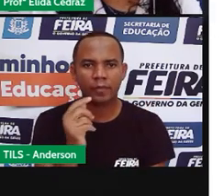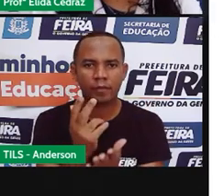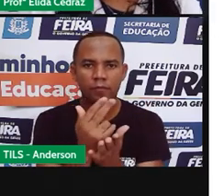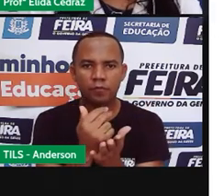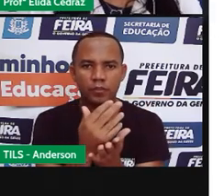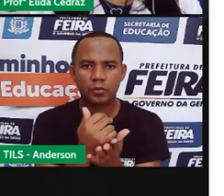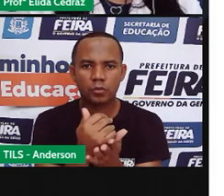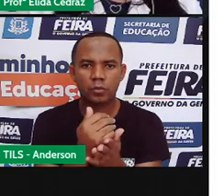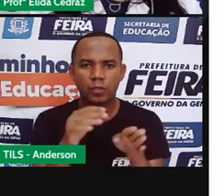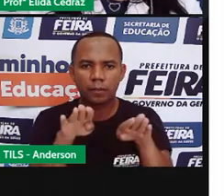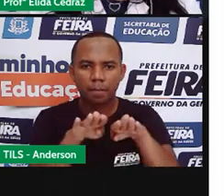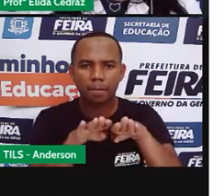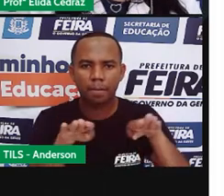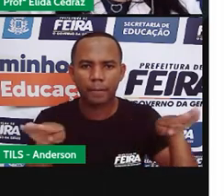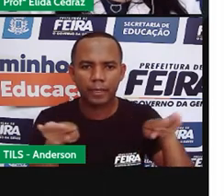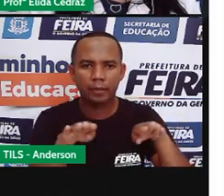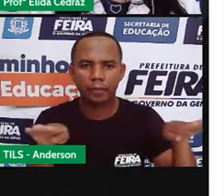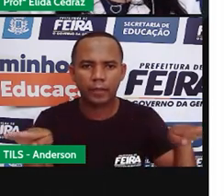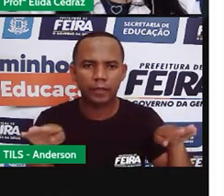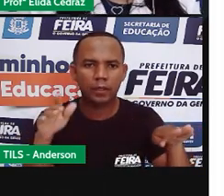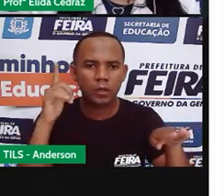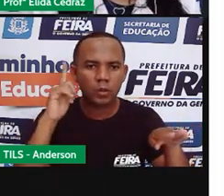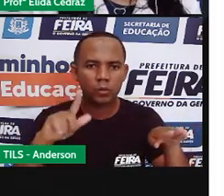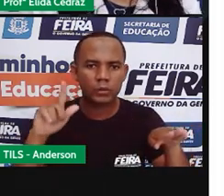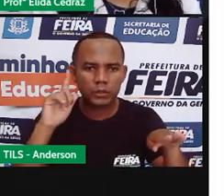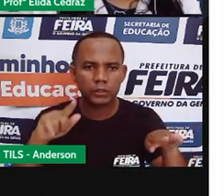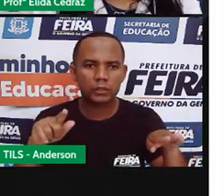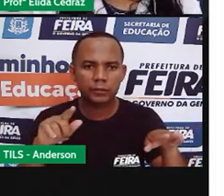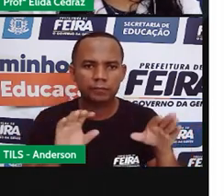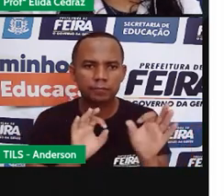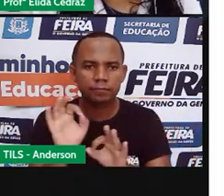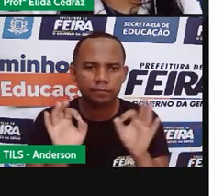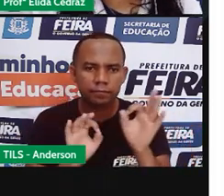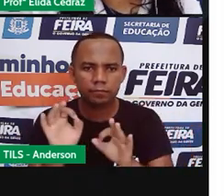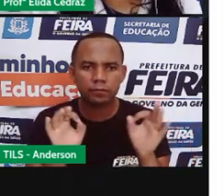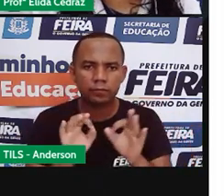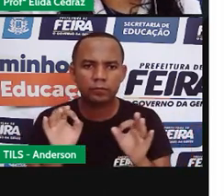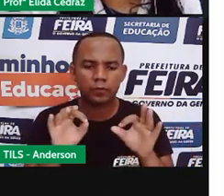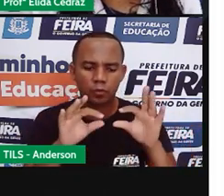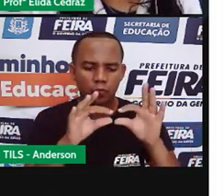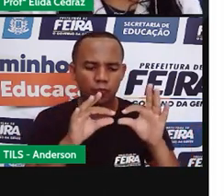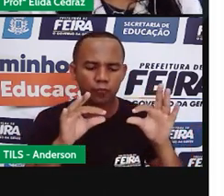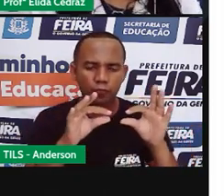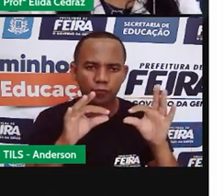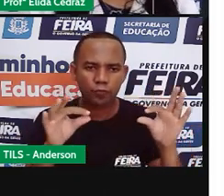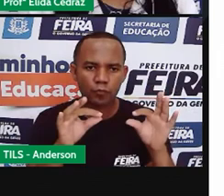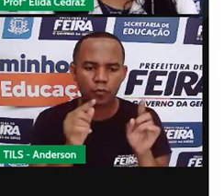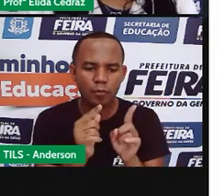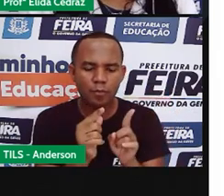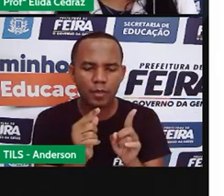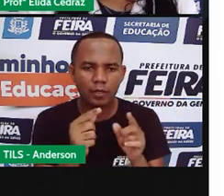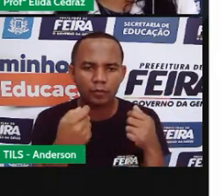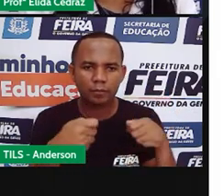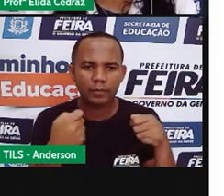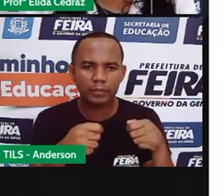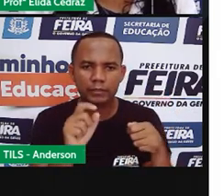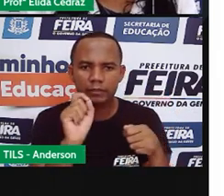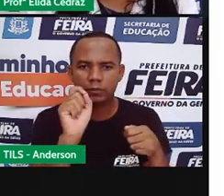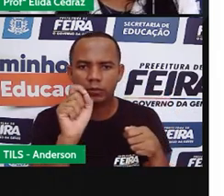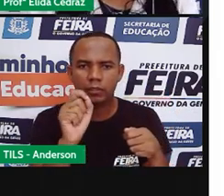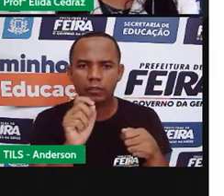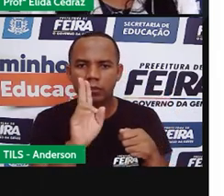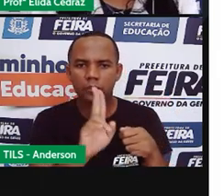plana para conseguir montar com palitos de fósforo você precisará